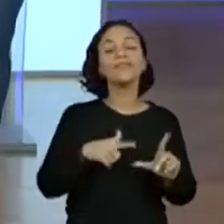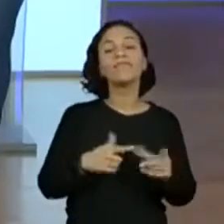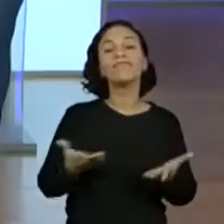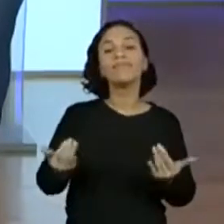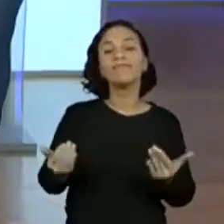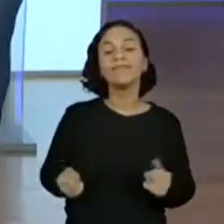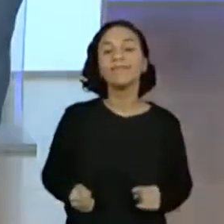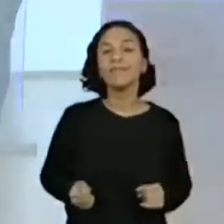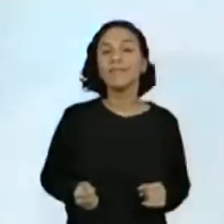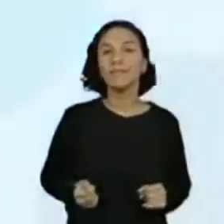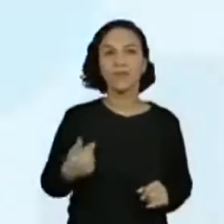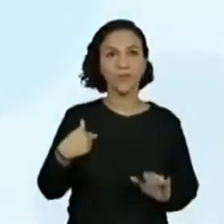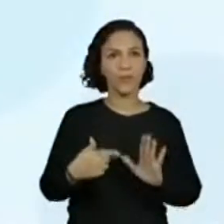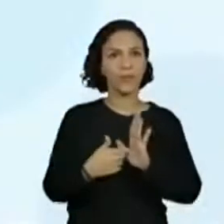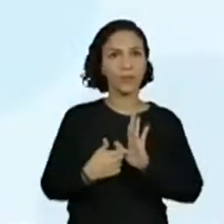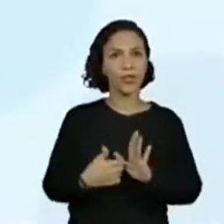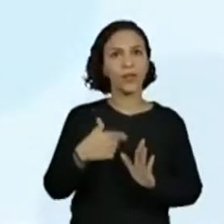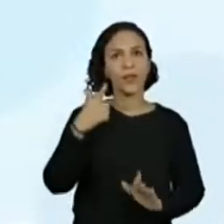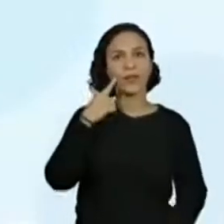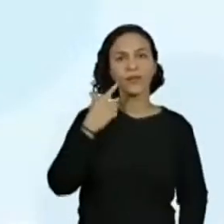mostrar aqui a letra R.